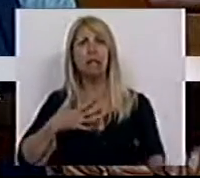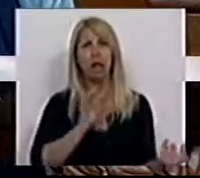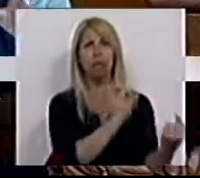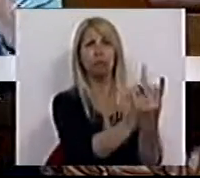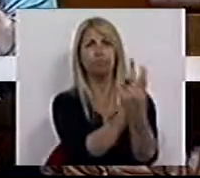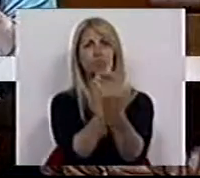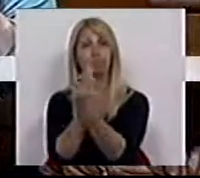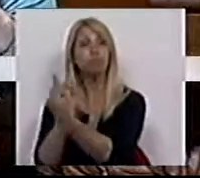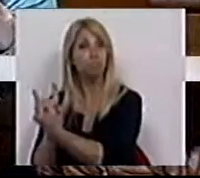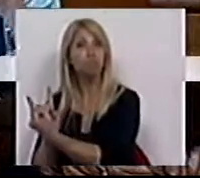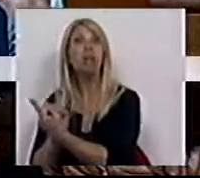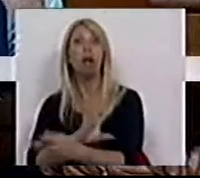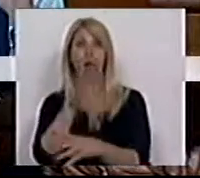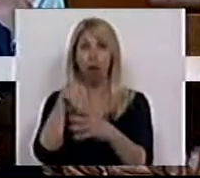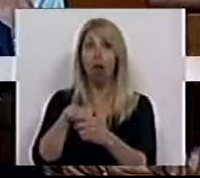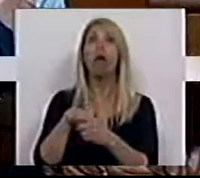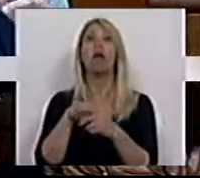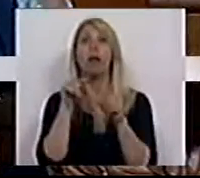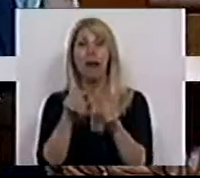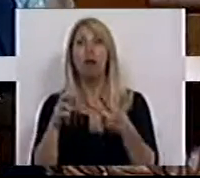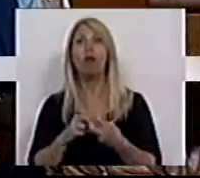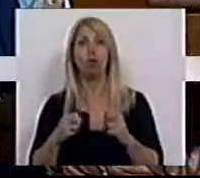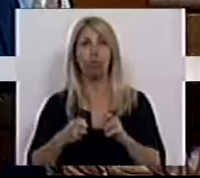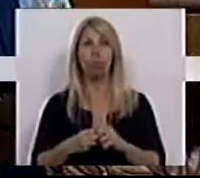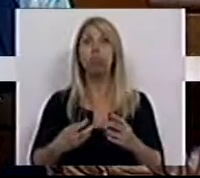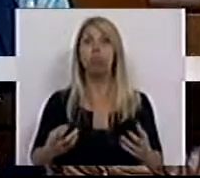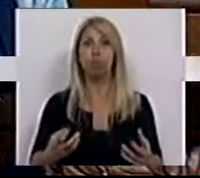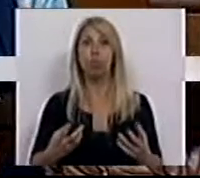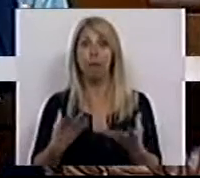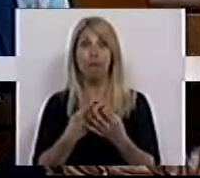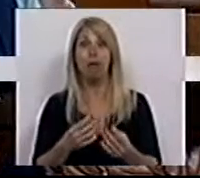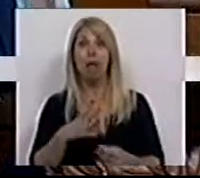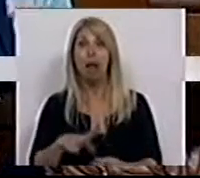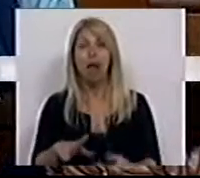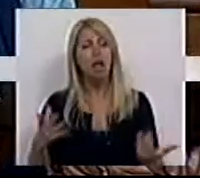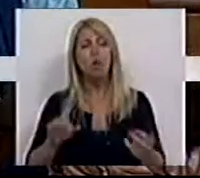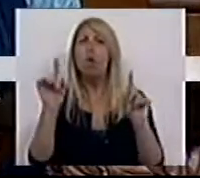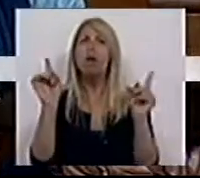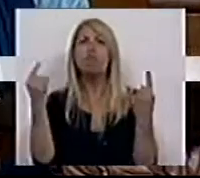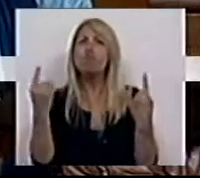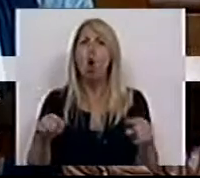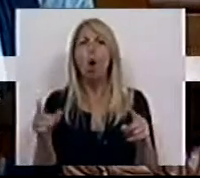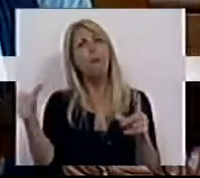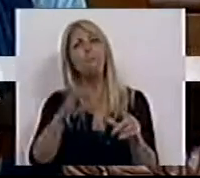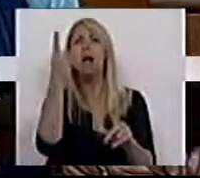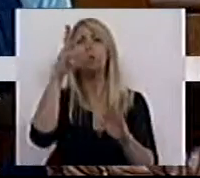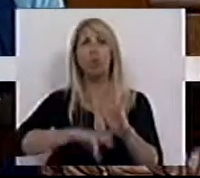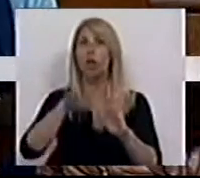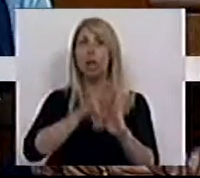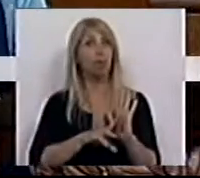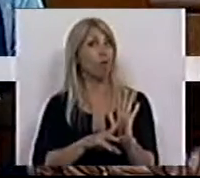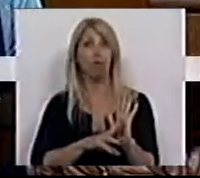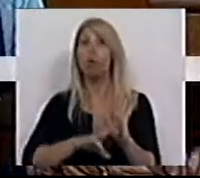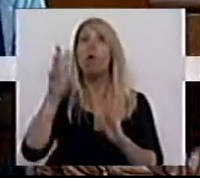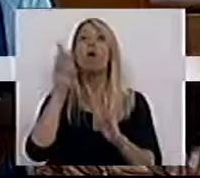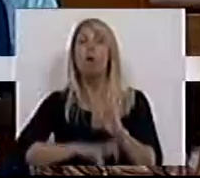E este não é apenas mais um relatório, é um relatório importante que aponta